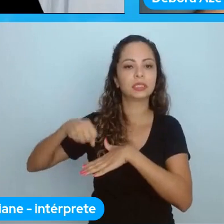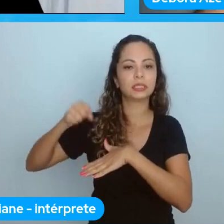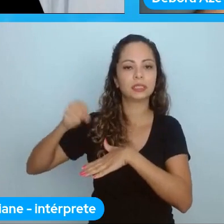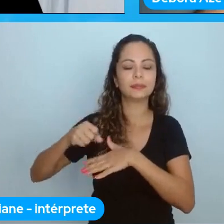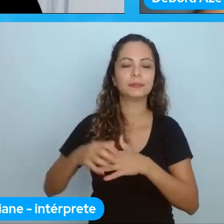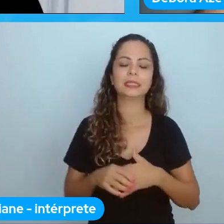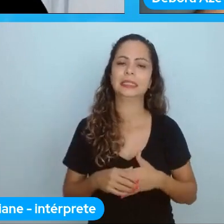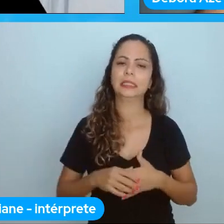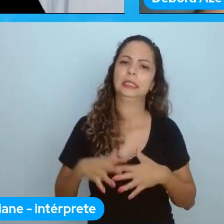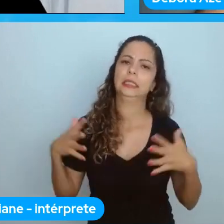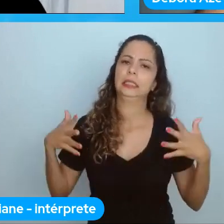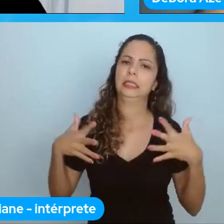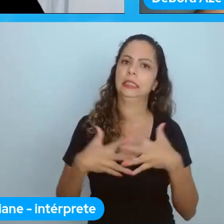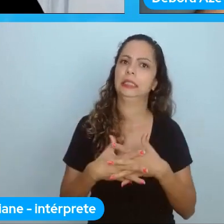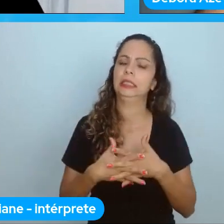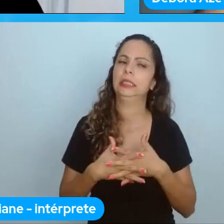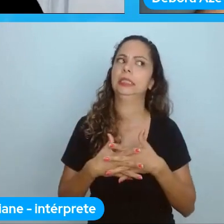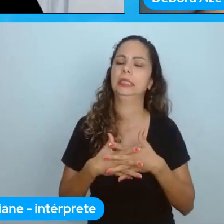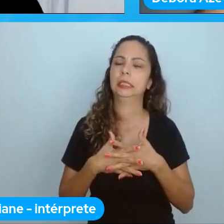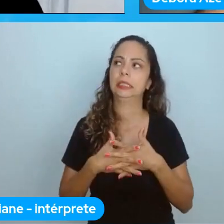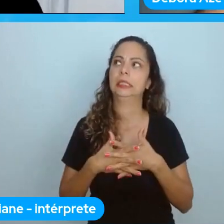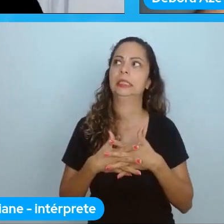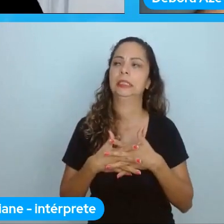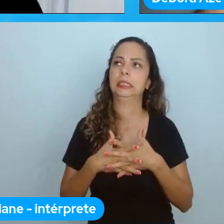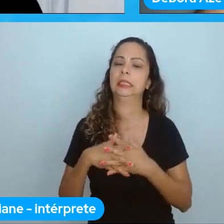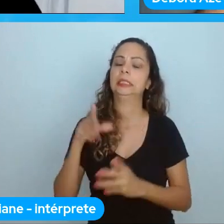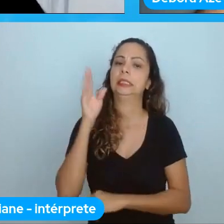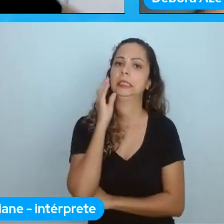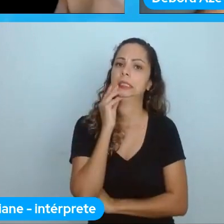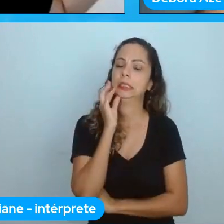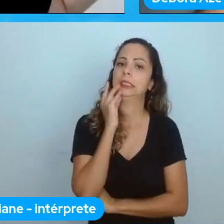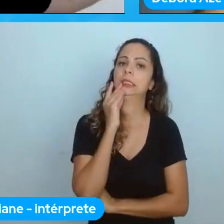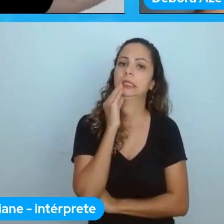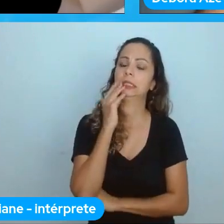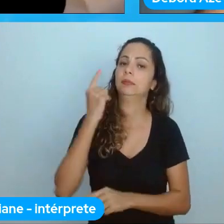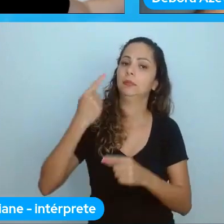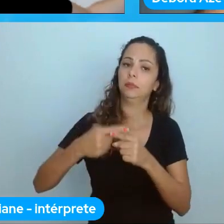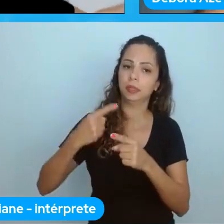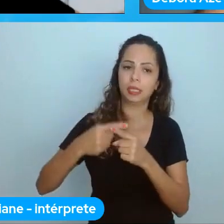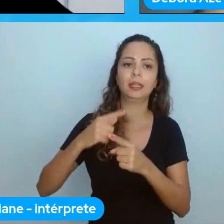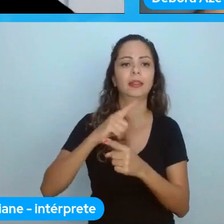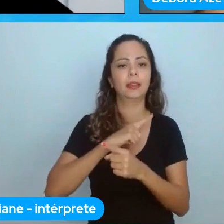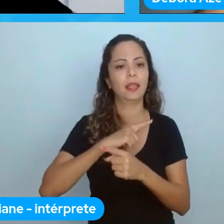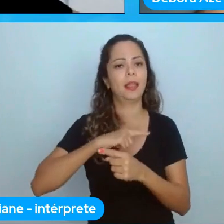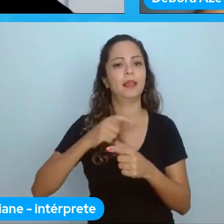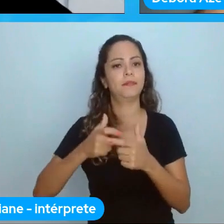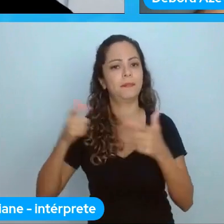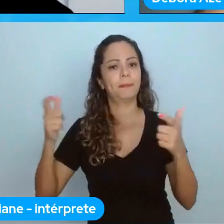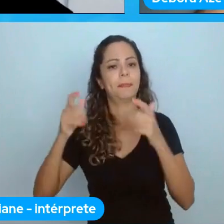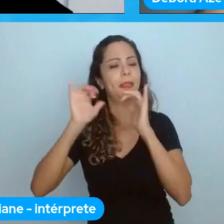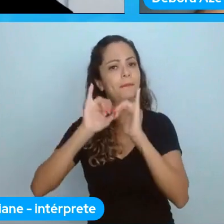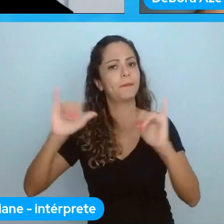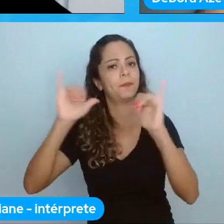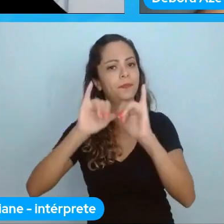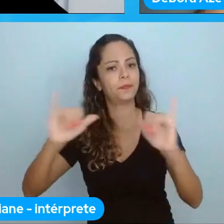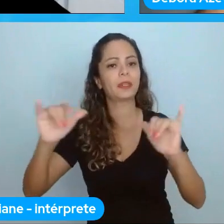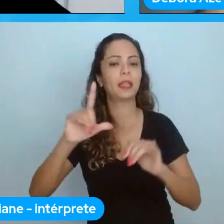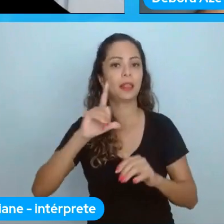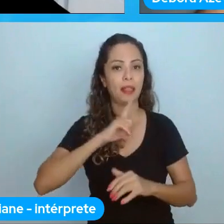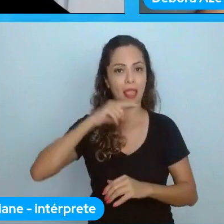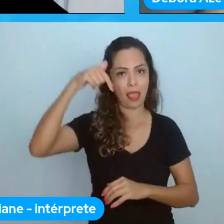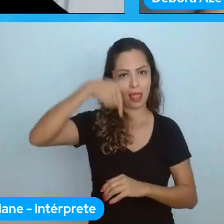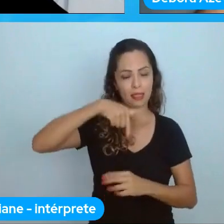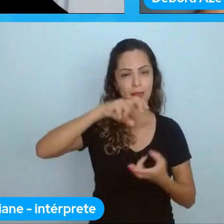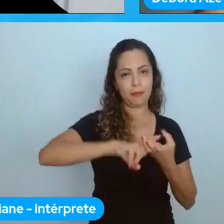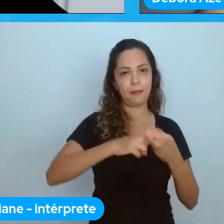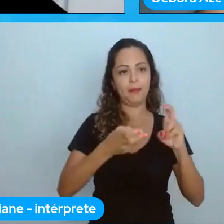complexo, né? porque muita muita coisa é muito baseada em propaganda eu acho que a gente teve mesas incríveis aqui na Parton